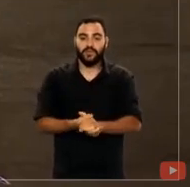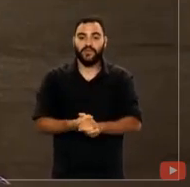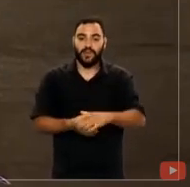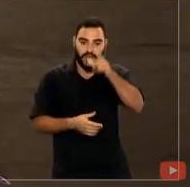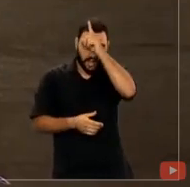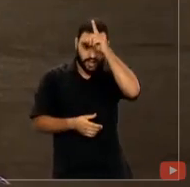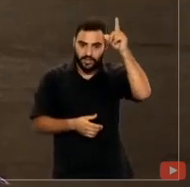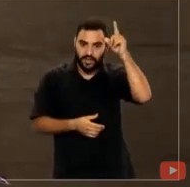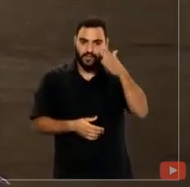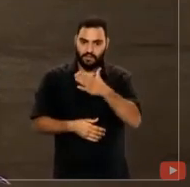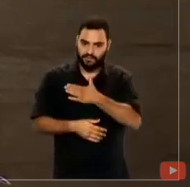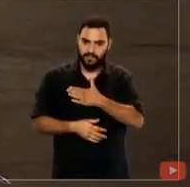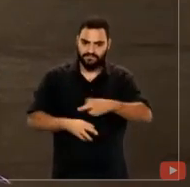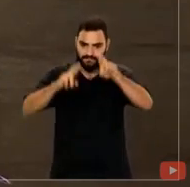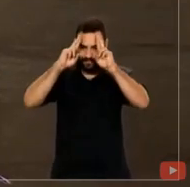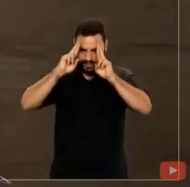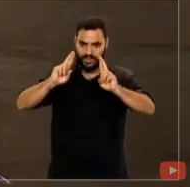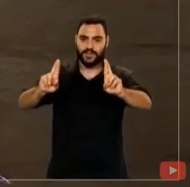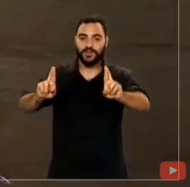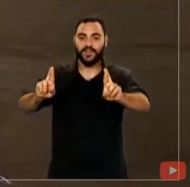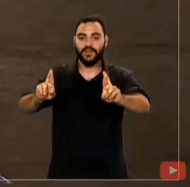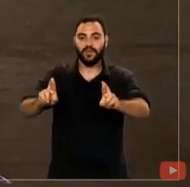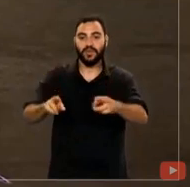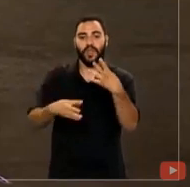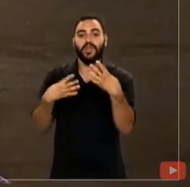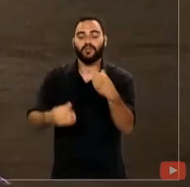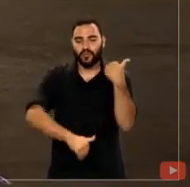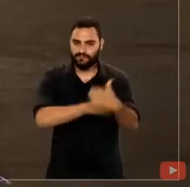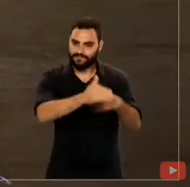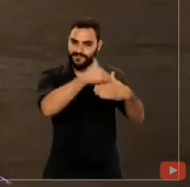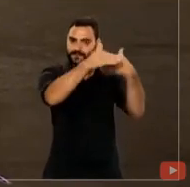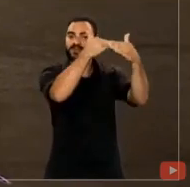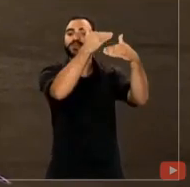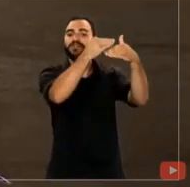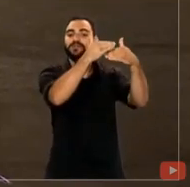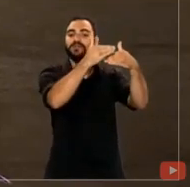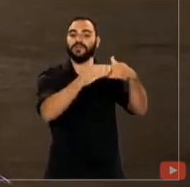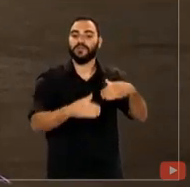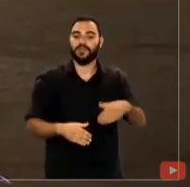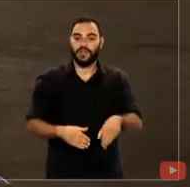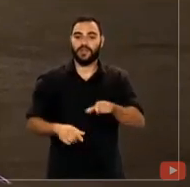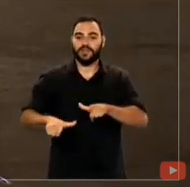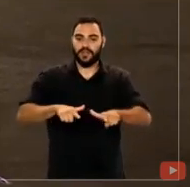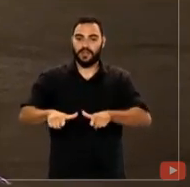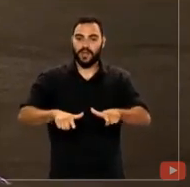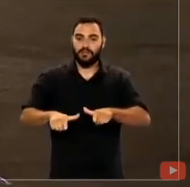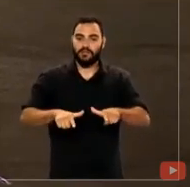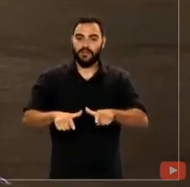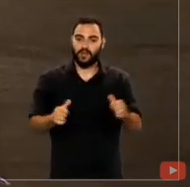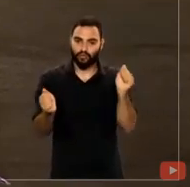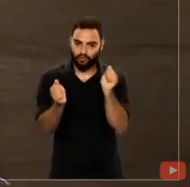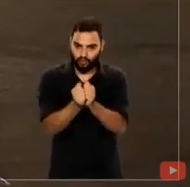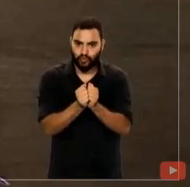os meus respeitos e também os votos de muito sucesso nessa gestão que se inicia ao lado do